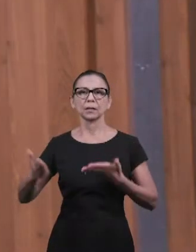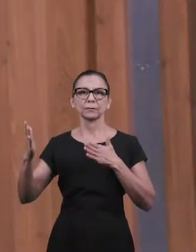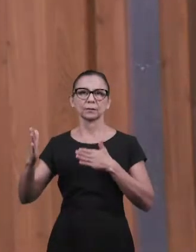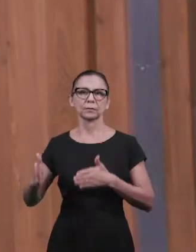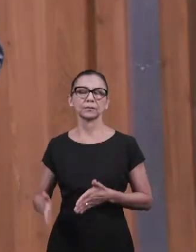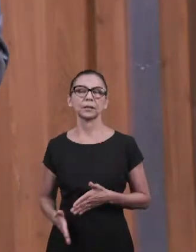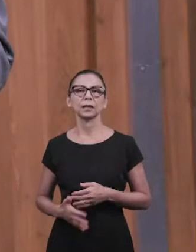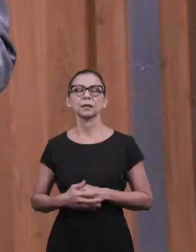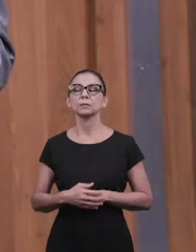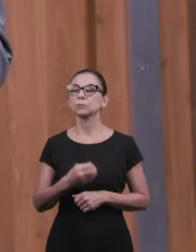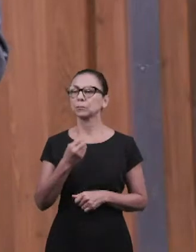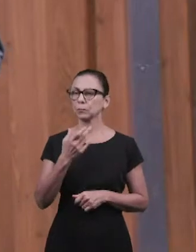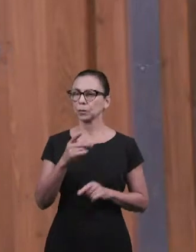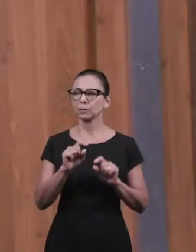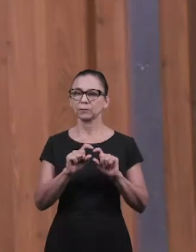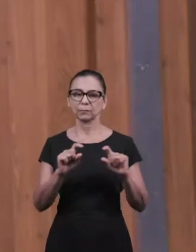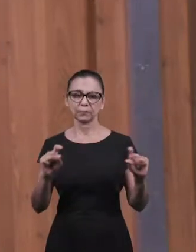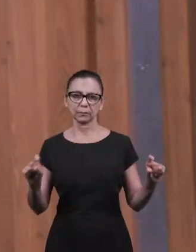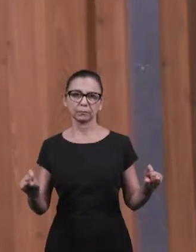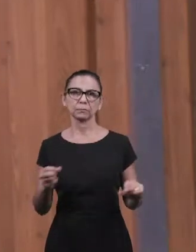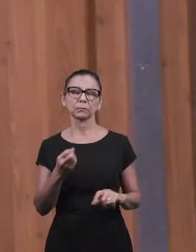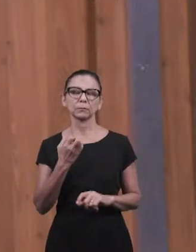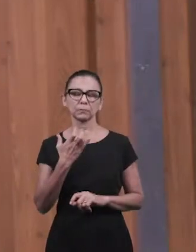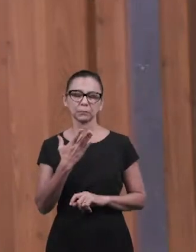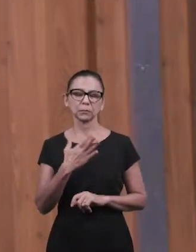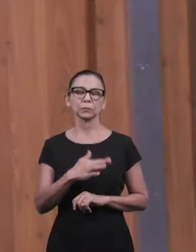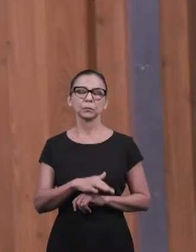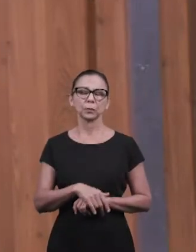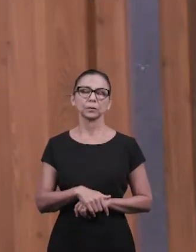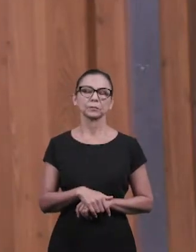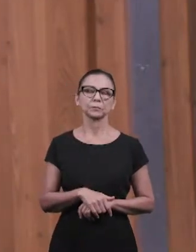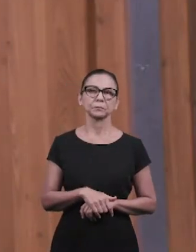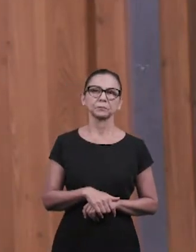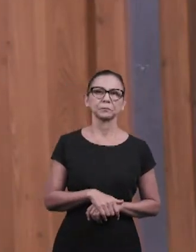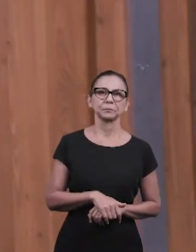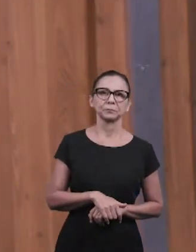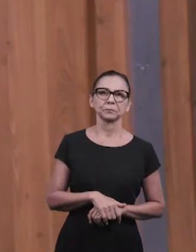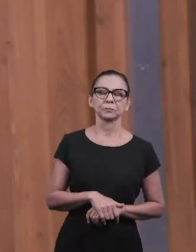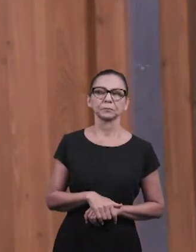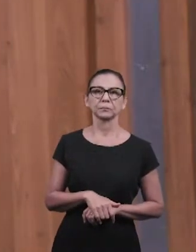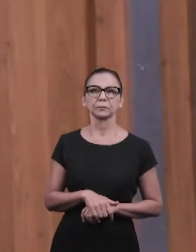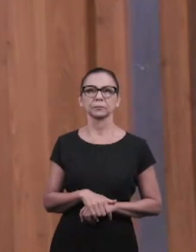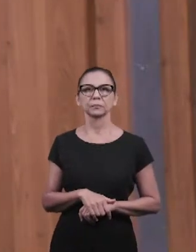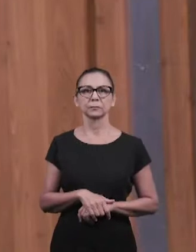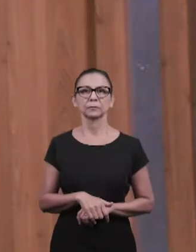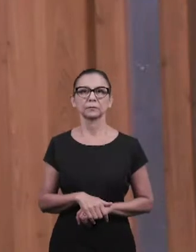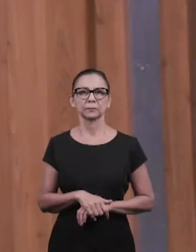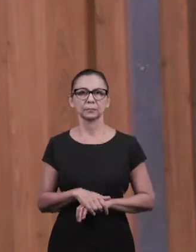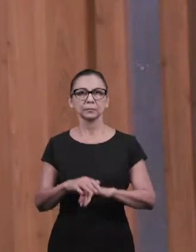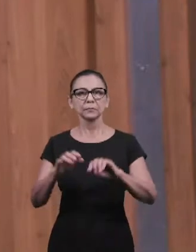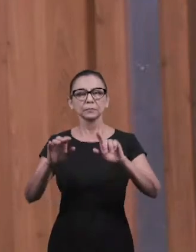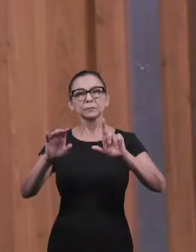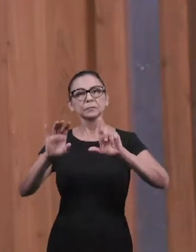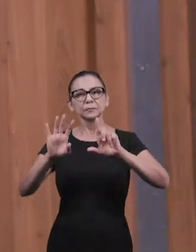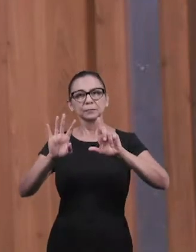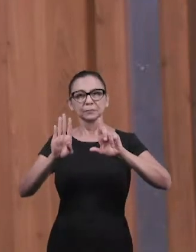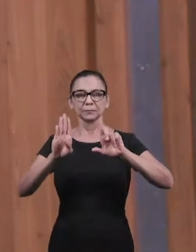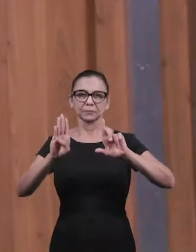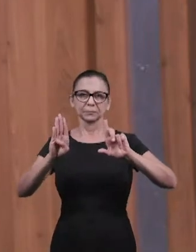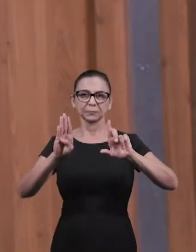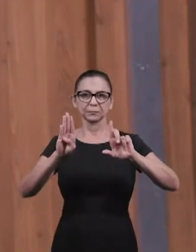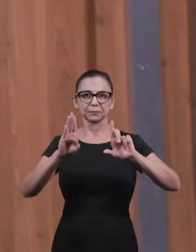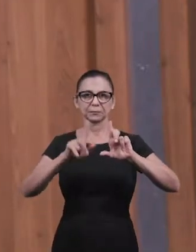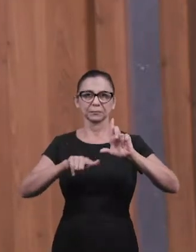essa frase, né? Essa colocação feita pelo nosso irmão. Vamos agora, então, a letra B. E na letra